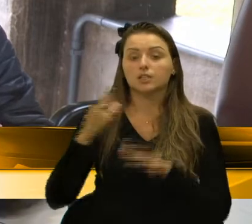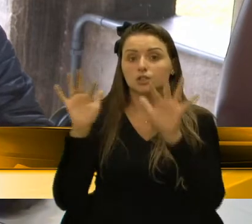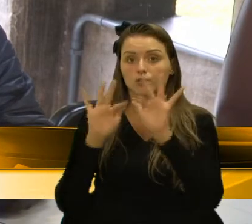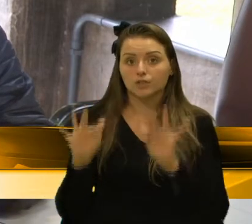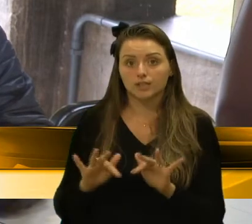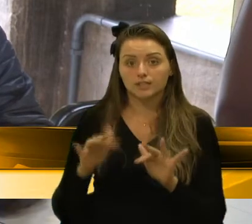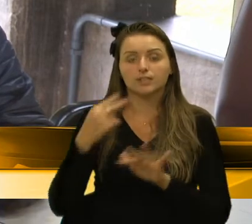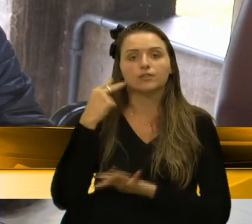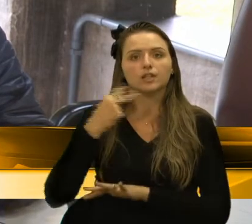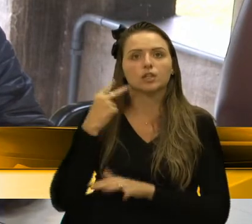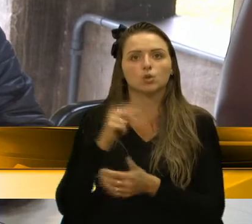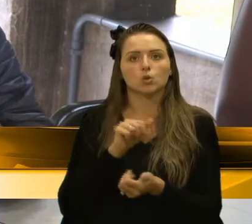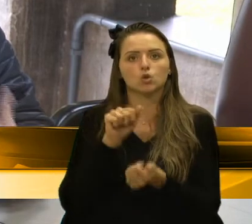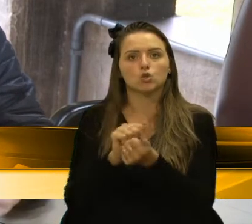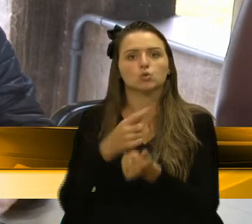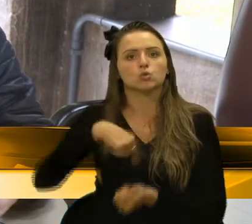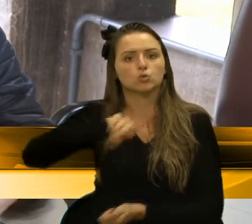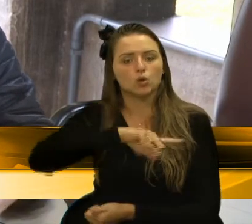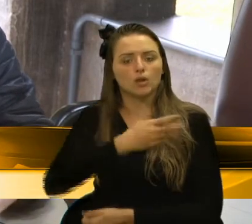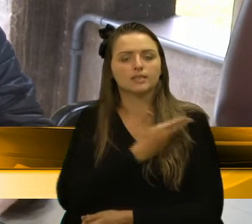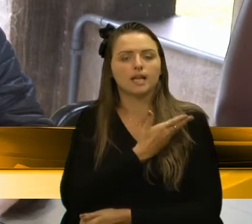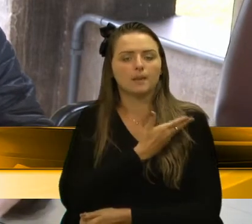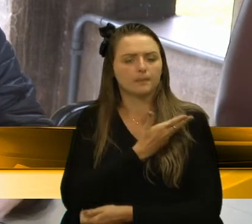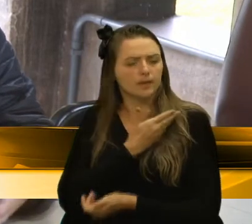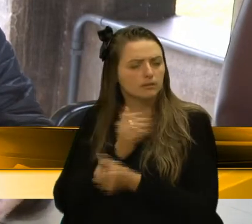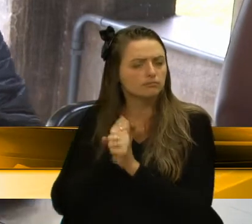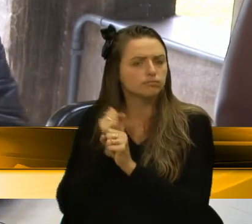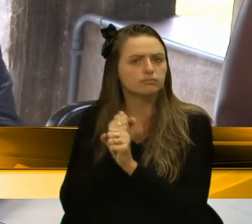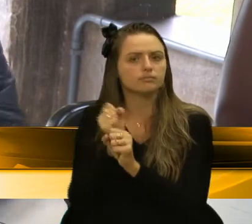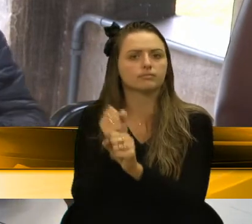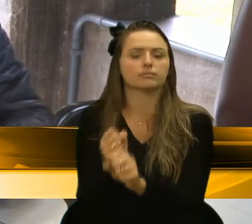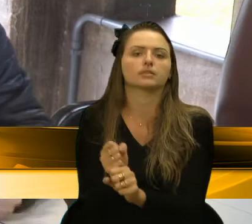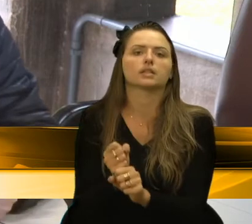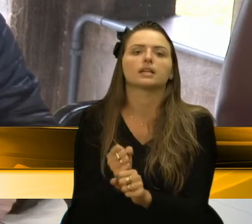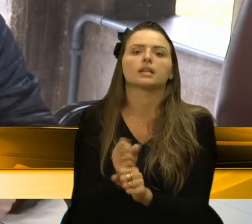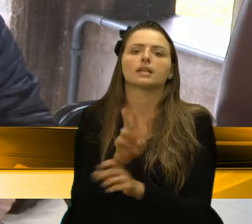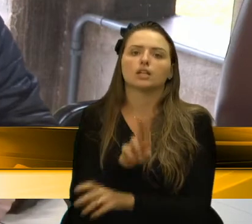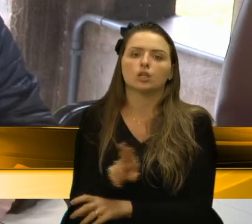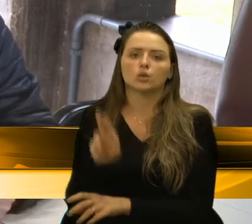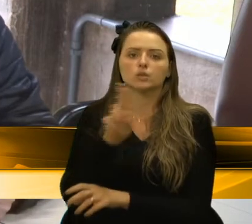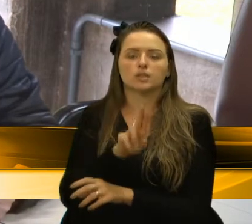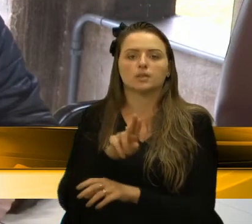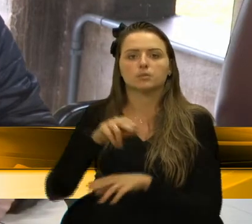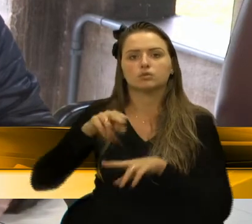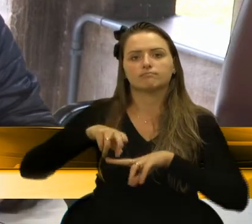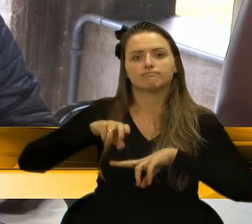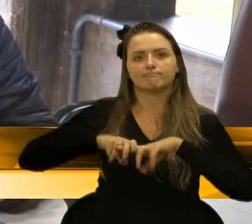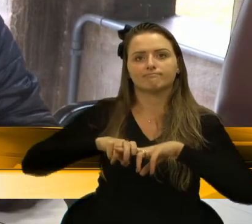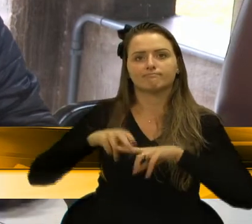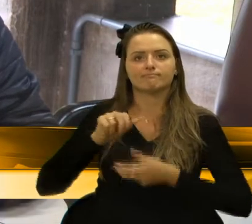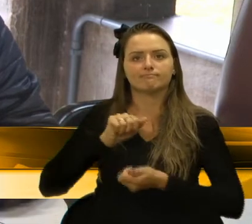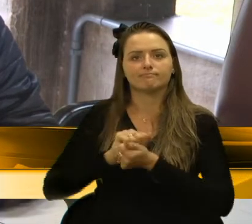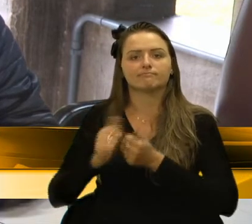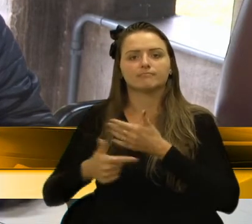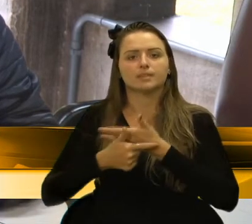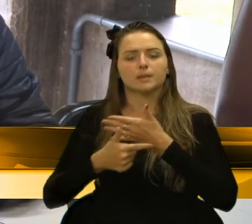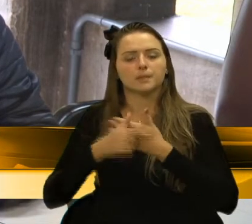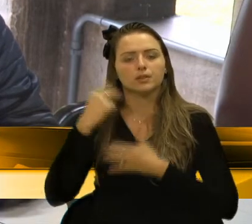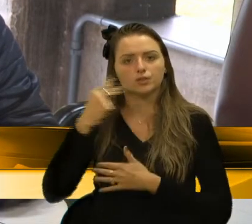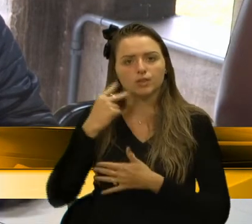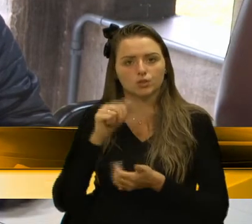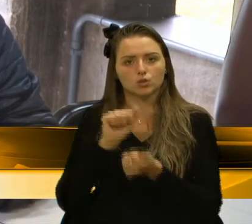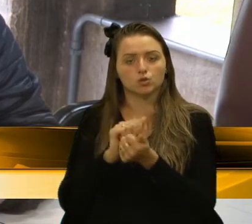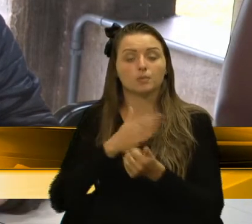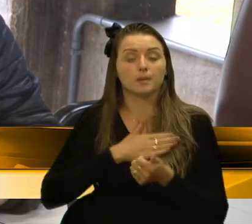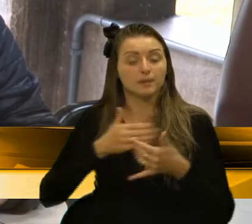vereador com o senhor, nós somos amigos há bastante tempo e acabamos ocupando uma cadeira aqui junto na Câmara de Vereadores, o para mim, foi um